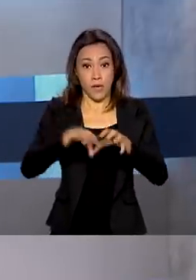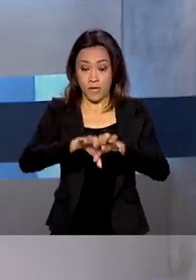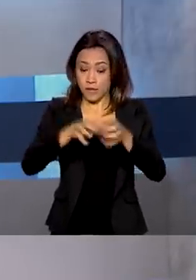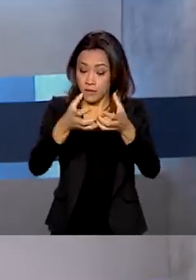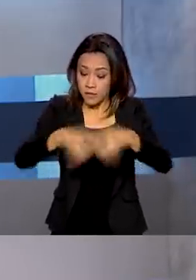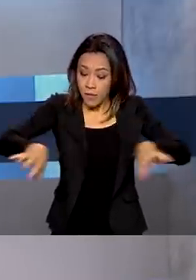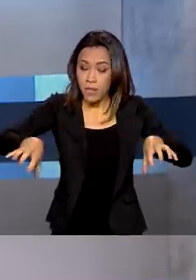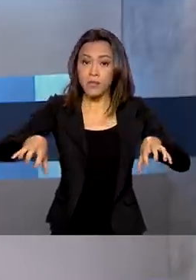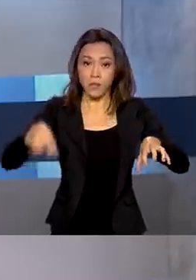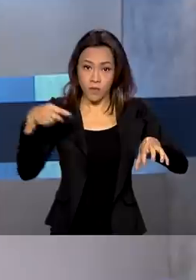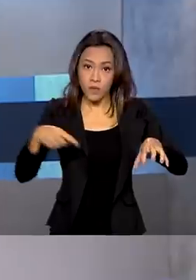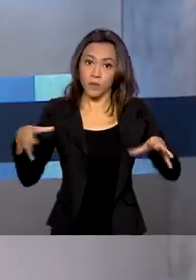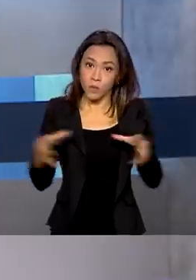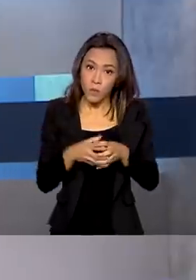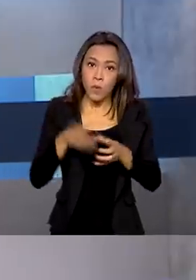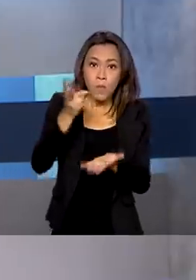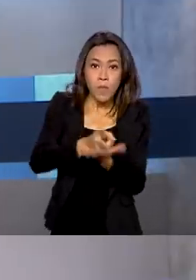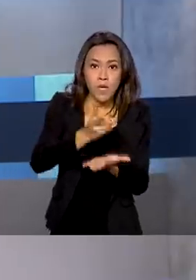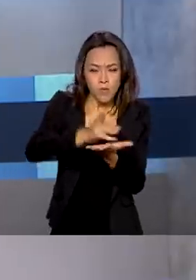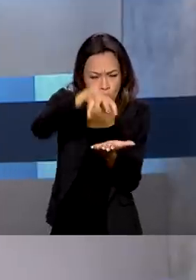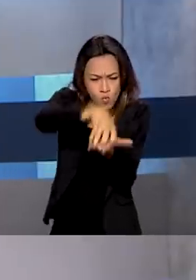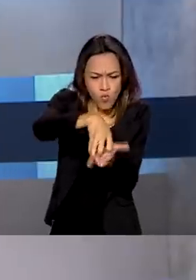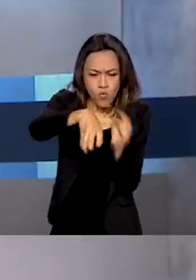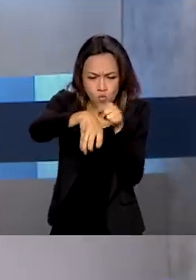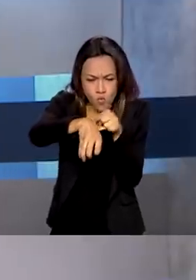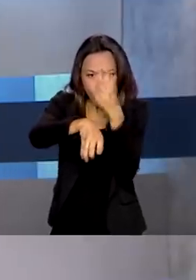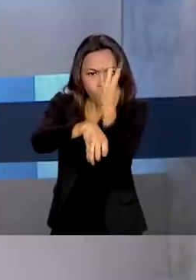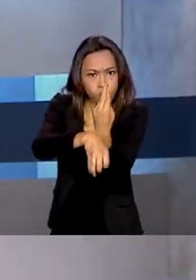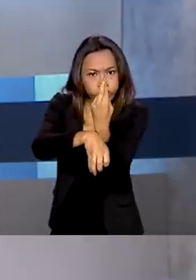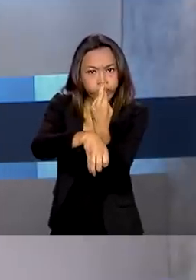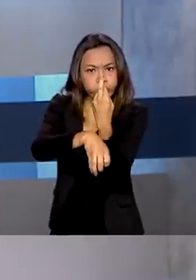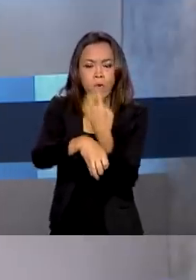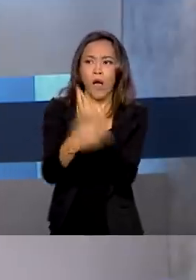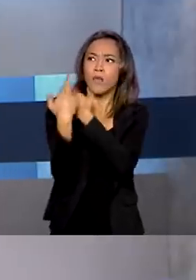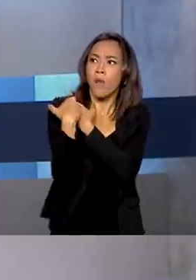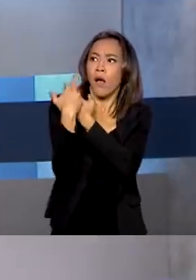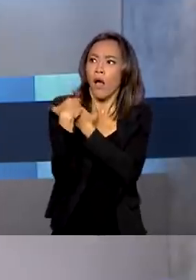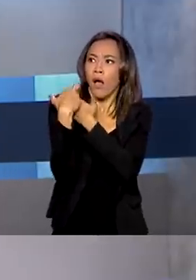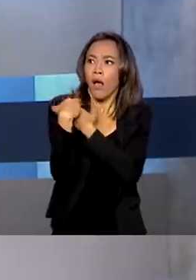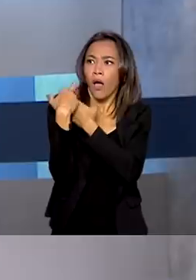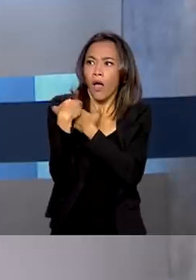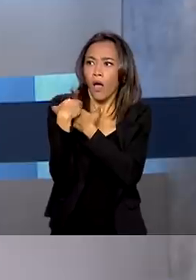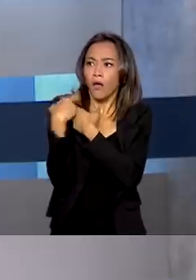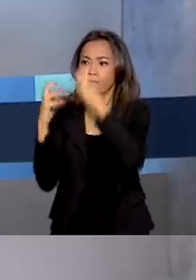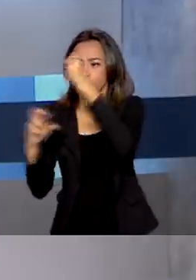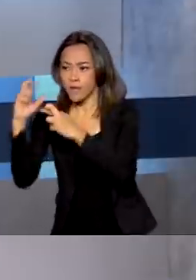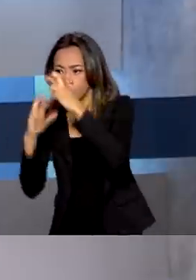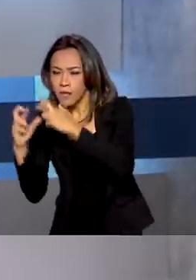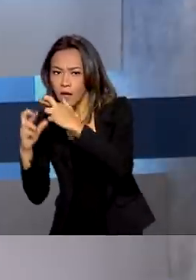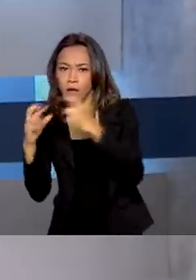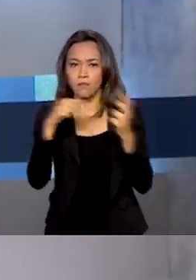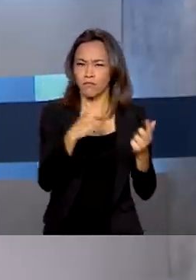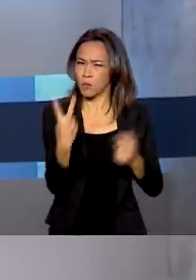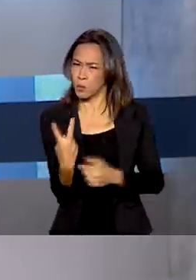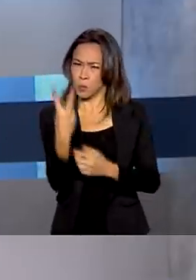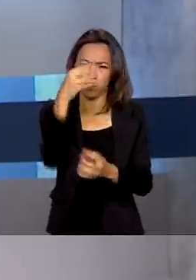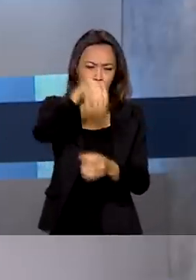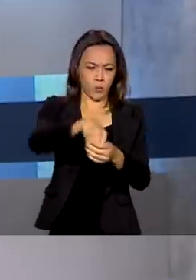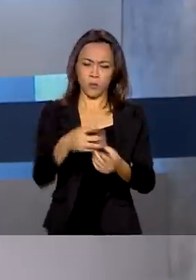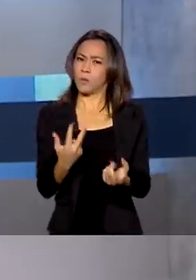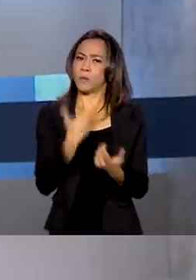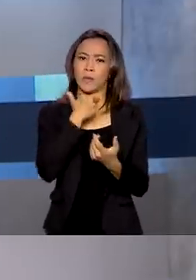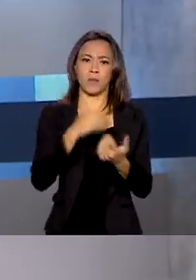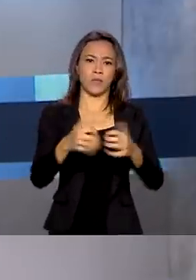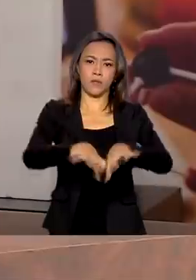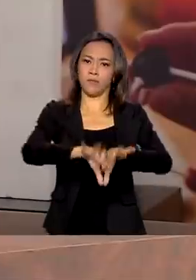ocorreu porque um mesmo órgão não pode realizar ao mesmo tempo e fiscalizar também atividades com materiais